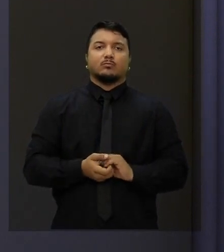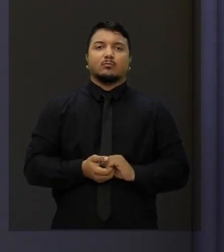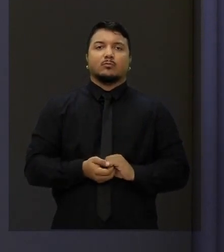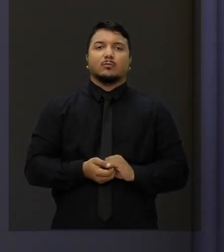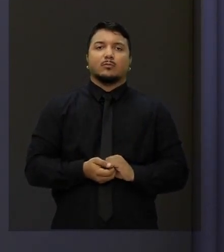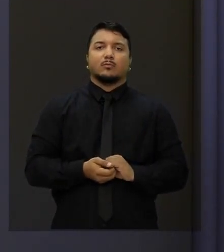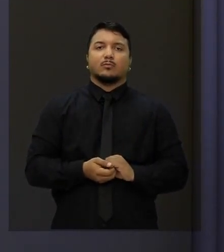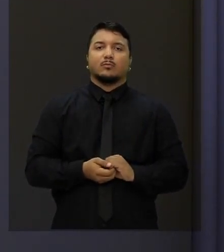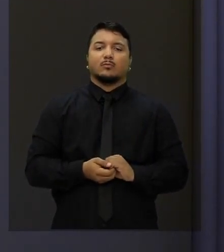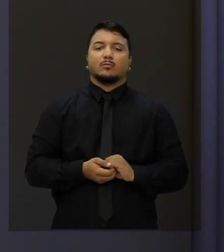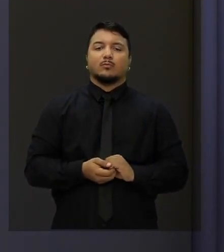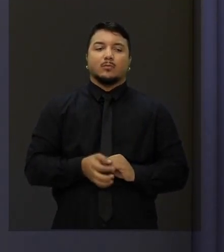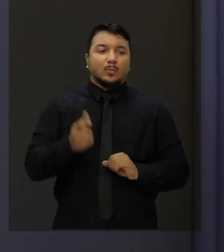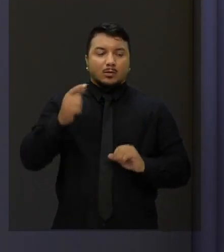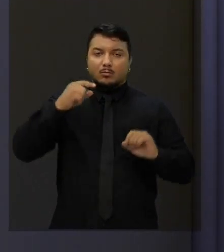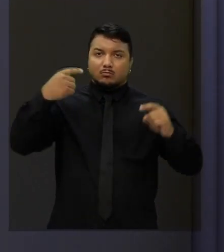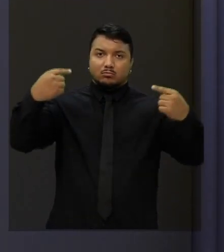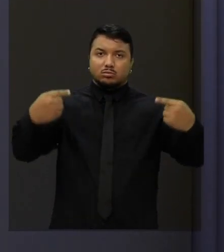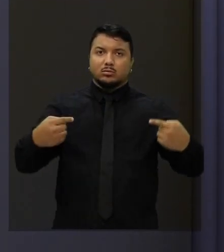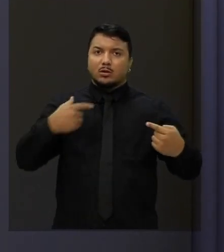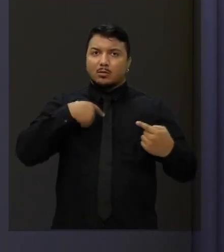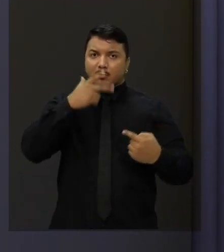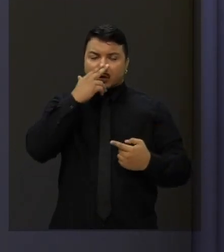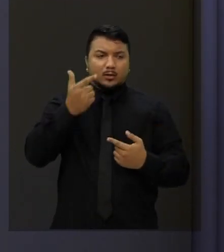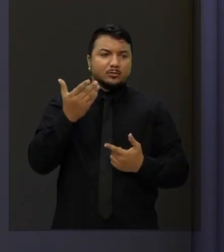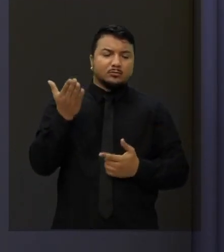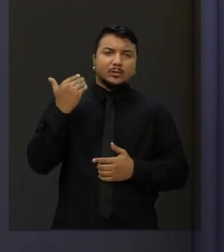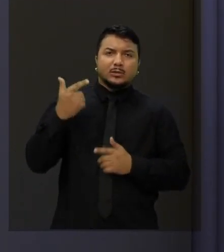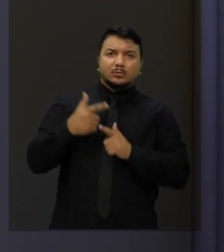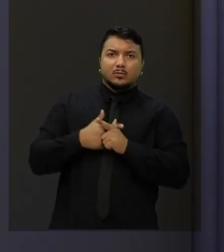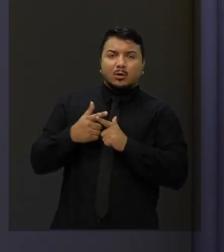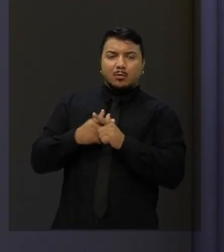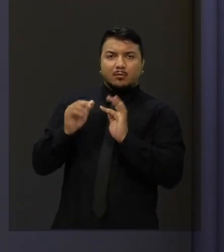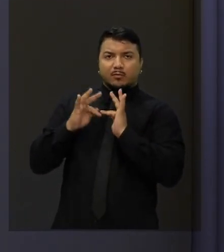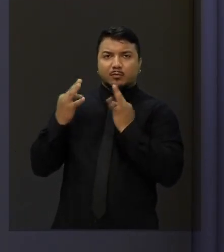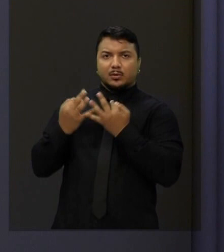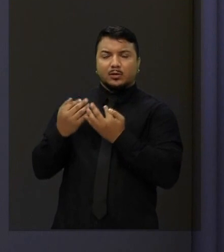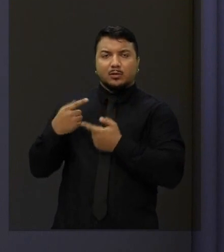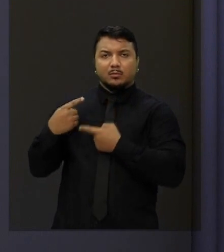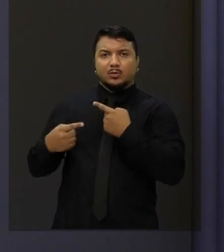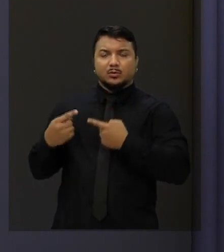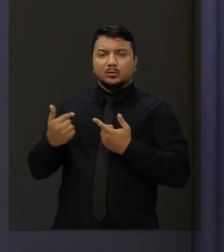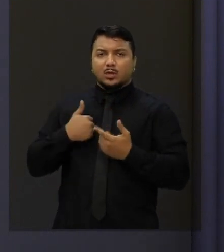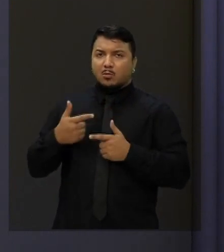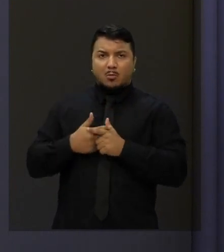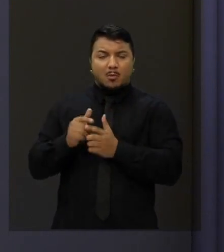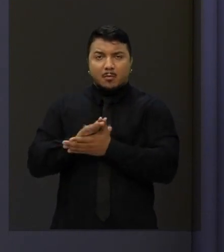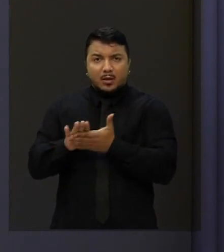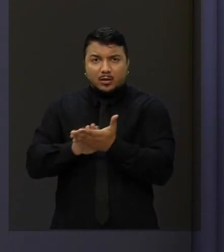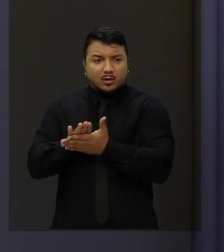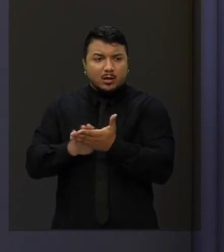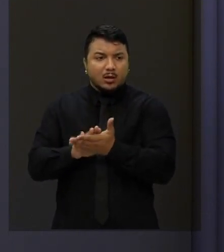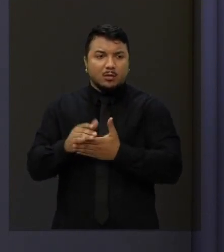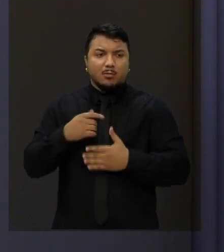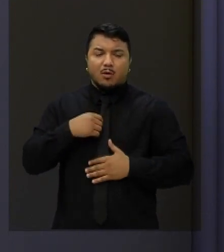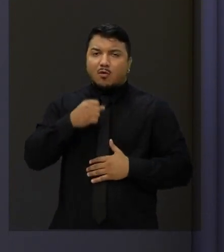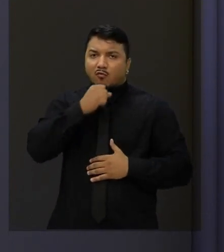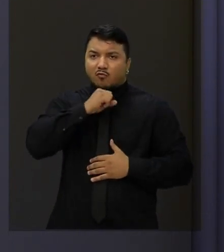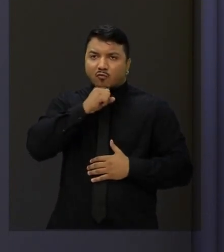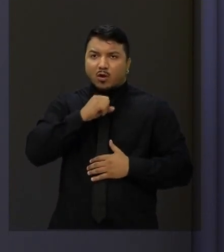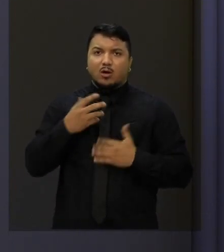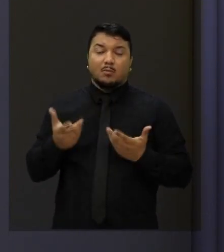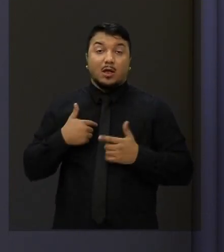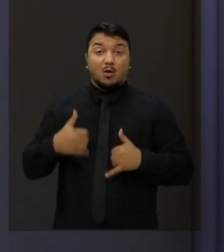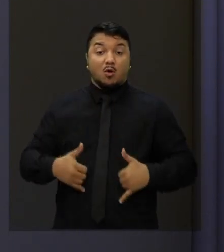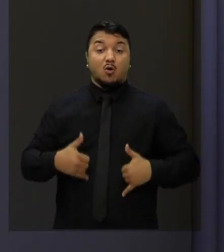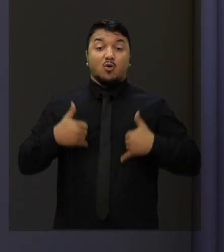Os meus adversários parecem que algum problema com os padrinhos que tiveram na vida familiar. Eu não tenho problema nenhum com os padrinhos, meus avós. Agora eu tenho muito